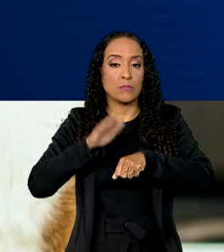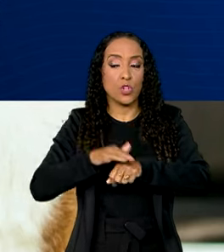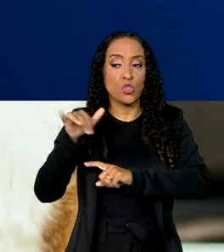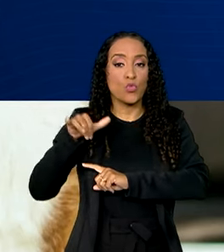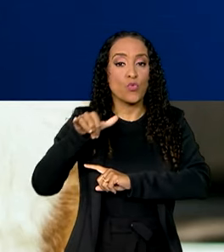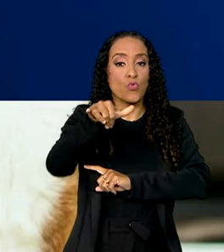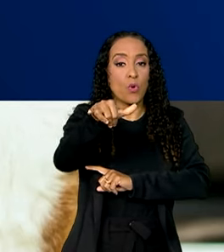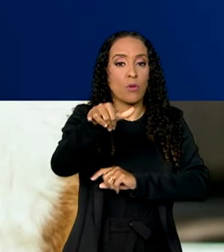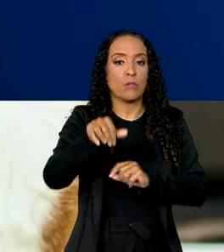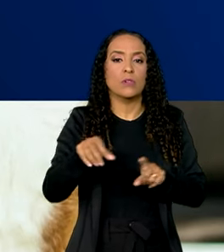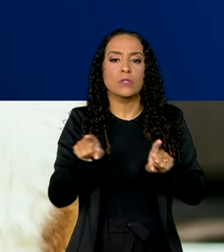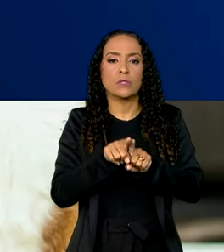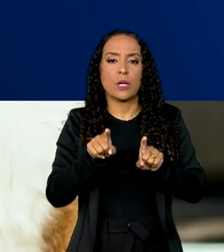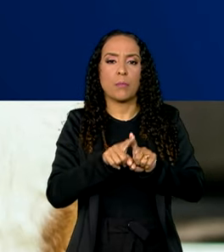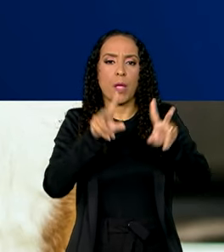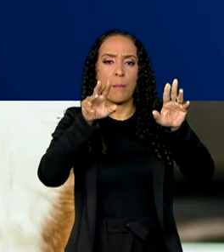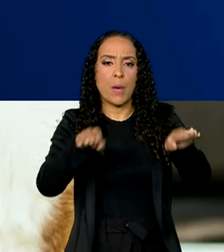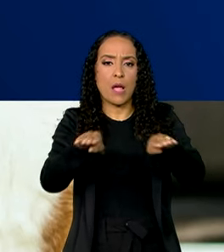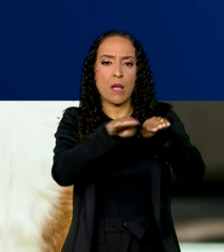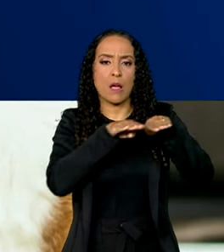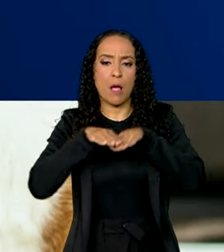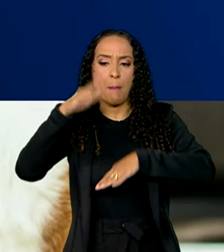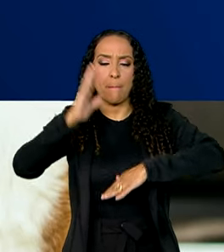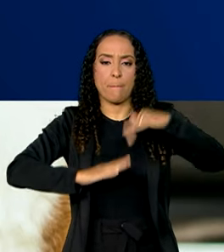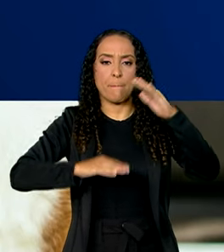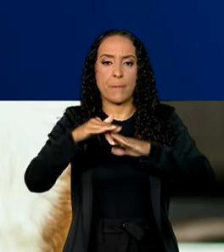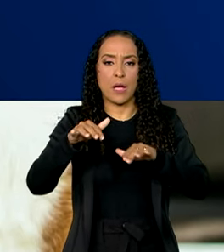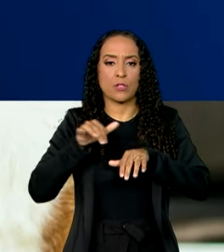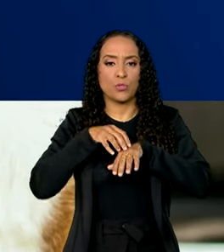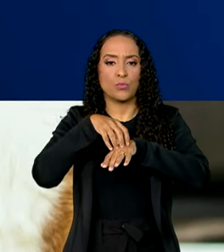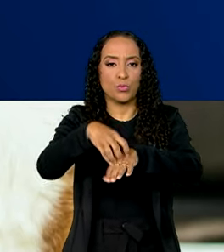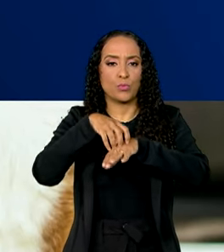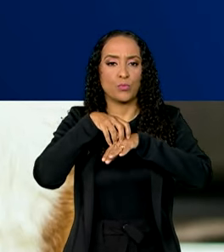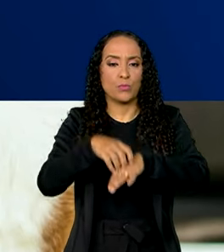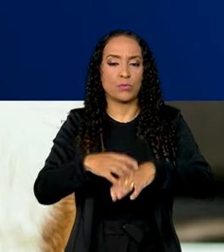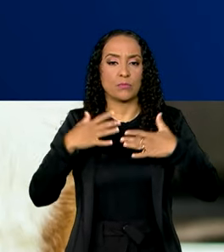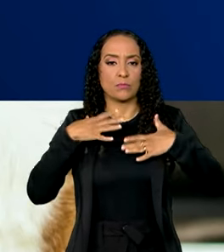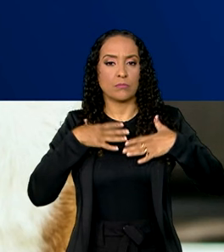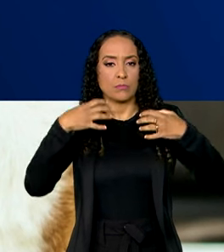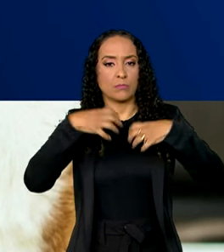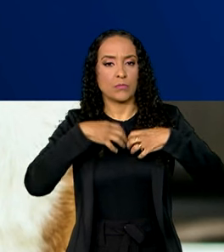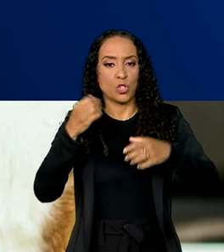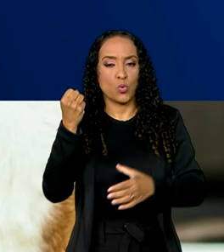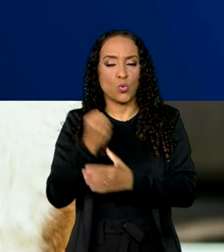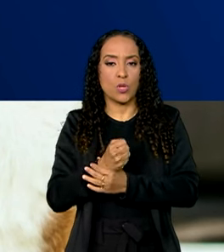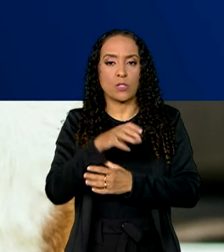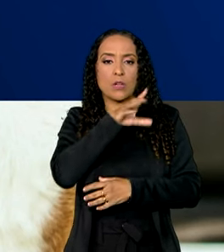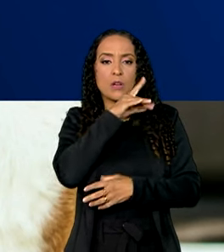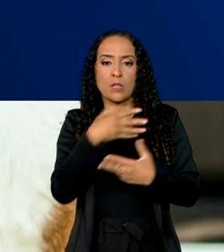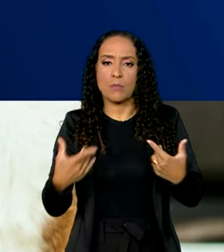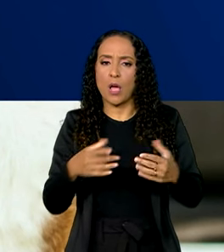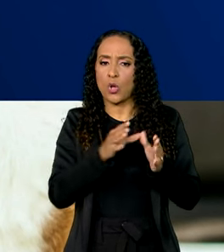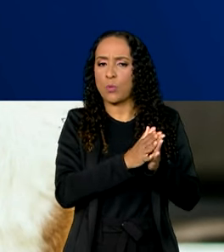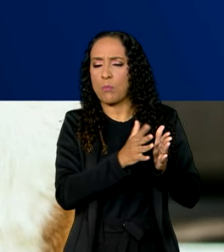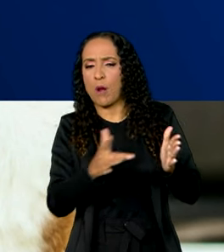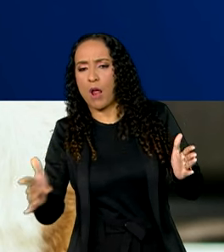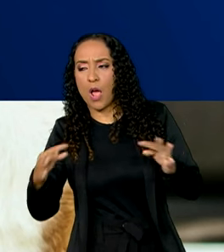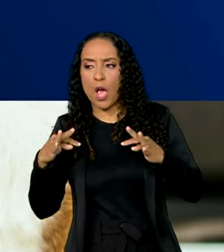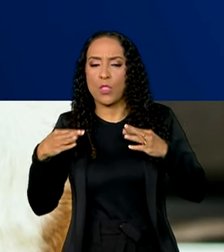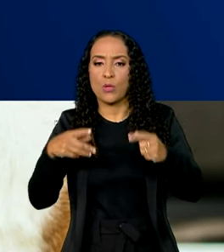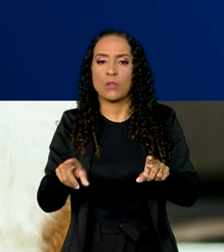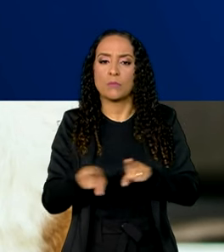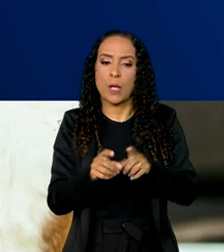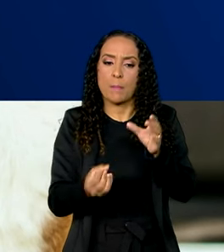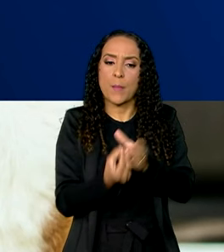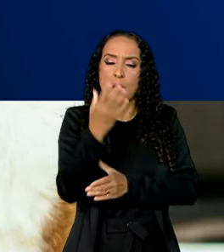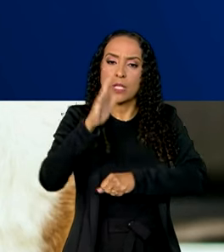voo, padronização das práticas de transporte para o bem-estar e segurança dos pets em todo o trajeto, implementação